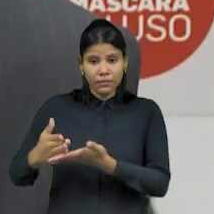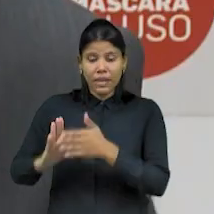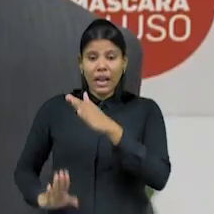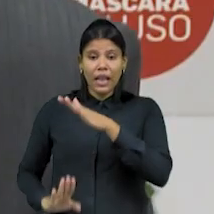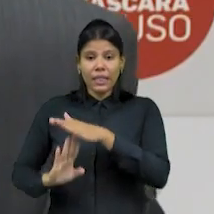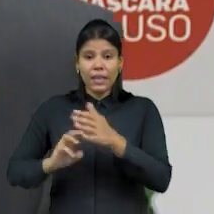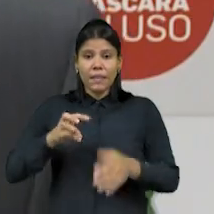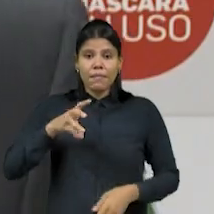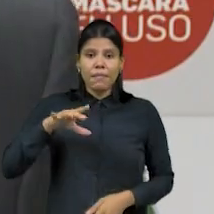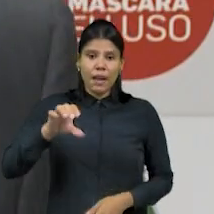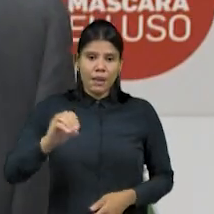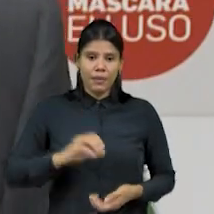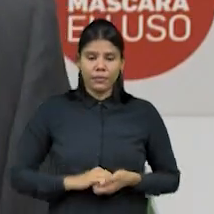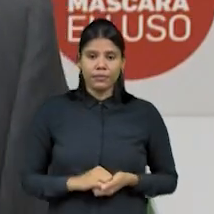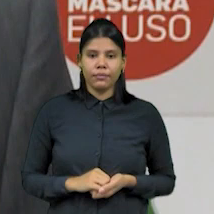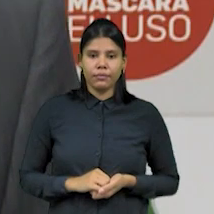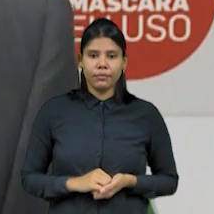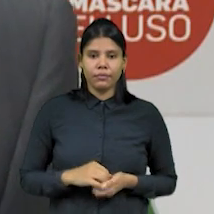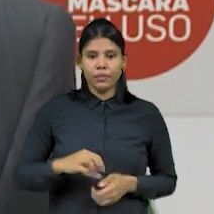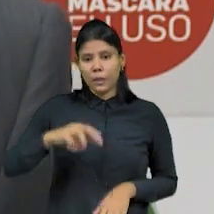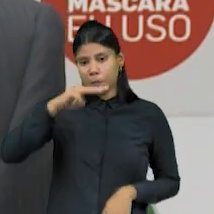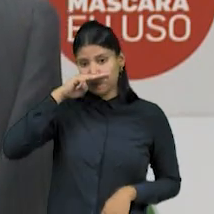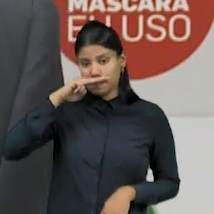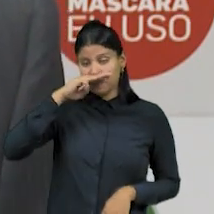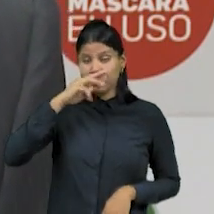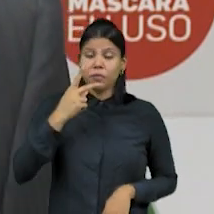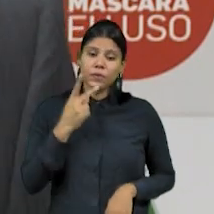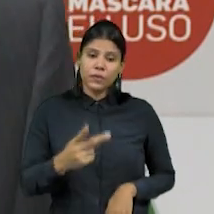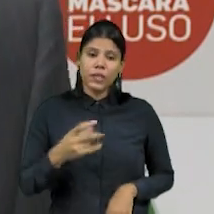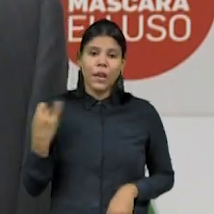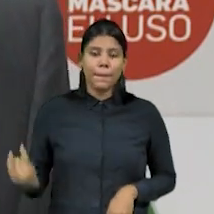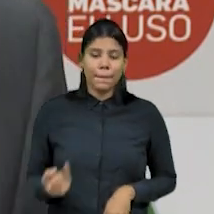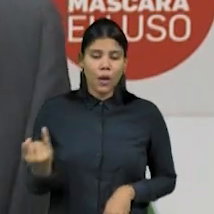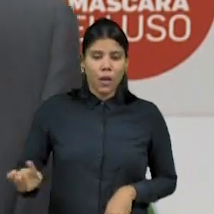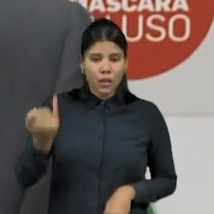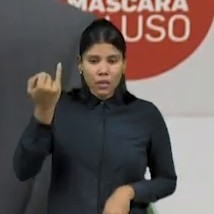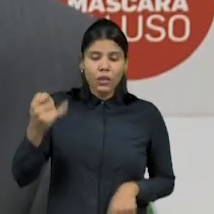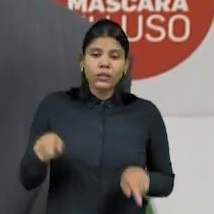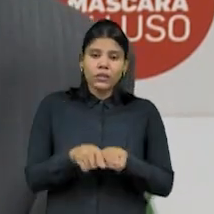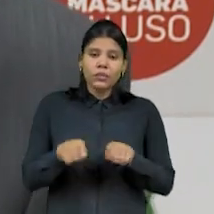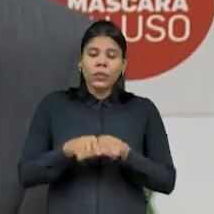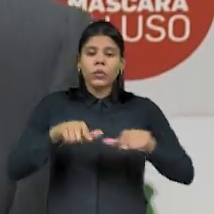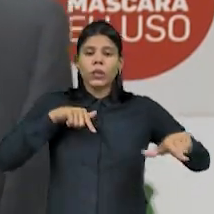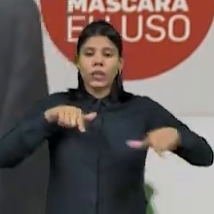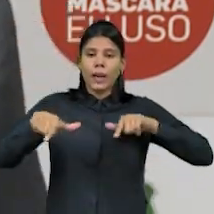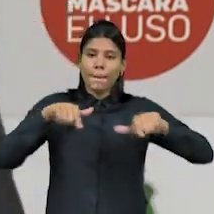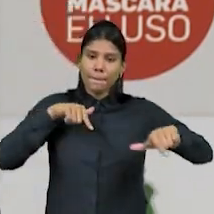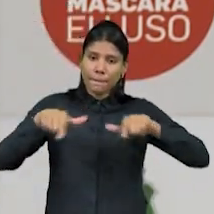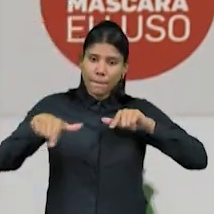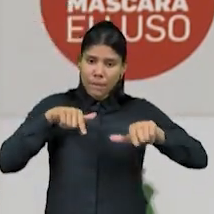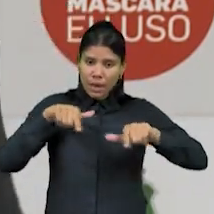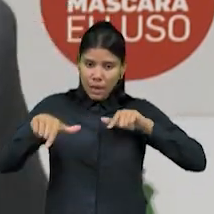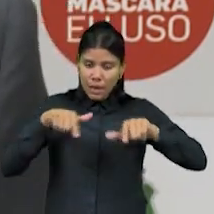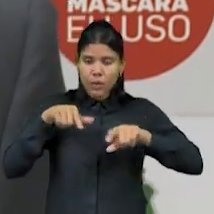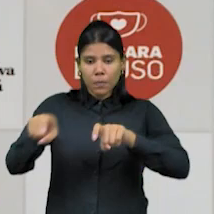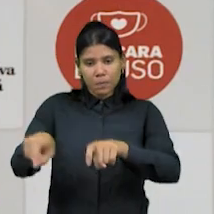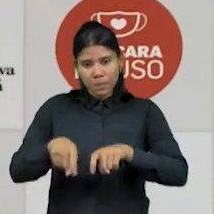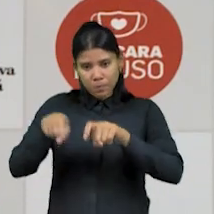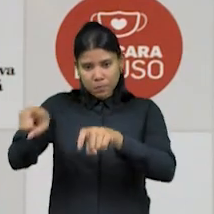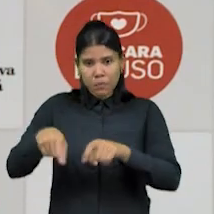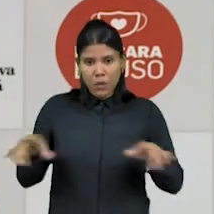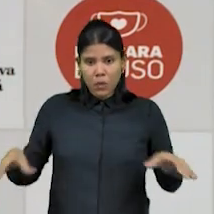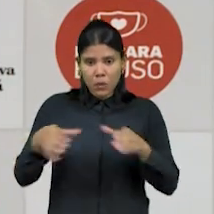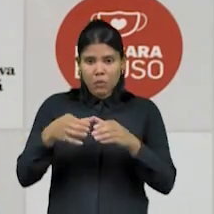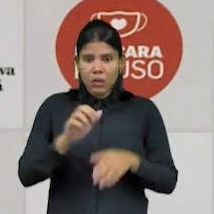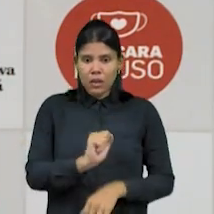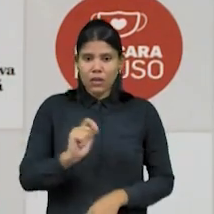ano. O deputado Moisés Braz falou da importância e do trabalho desenvolvido no campo pelos agentes rurais. É um